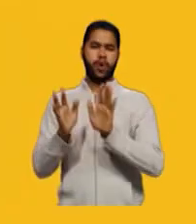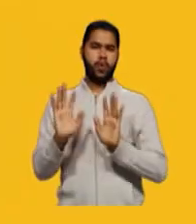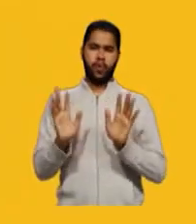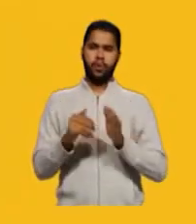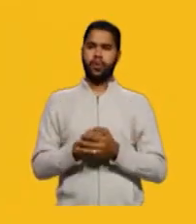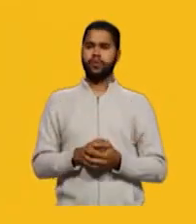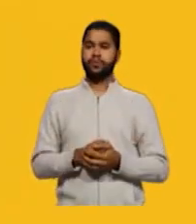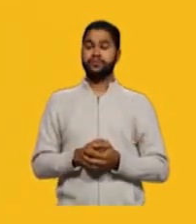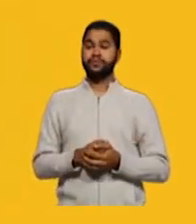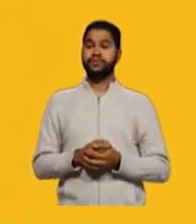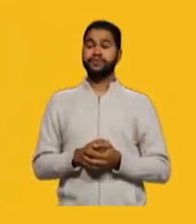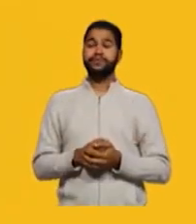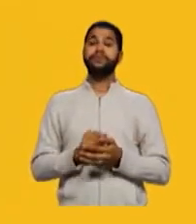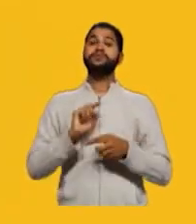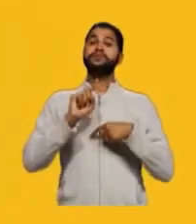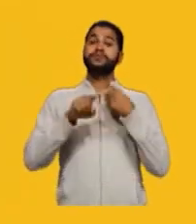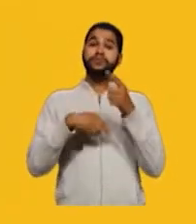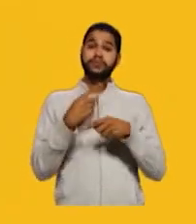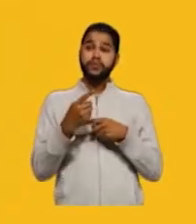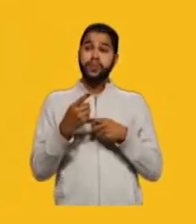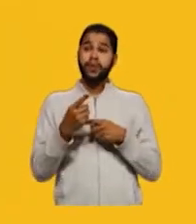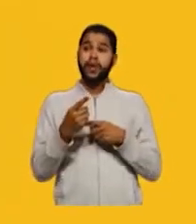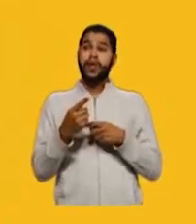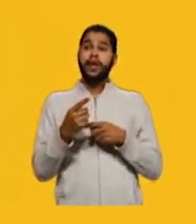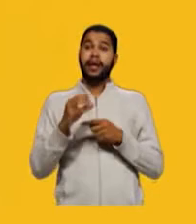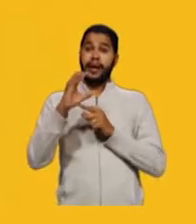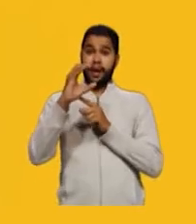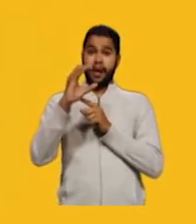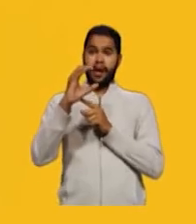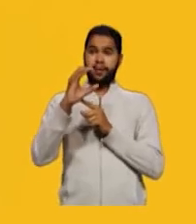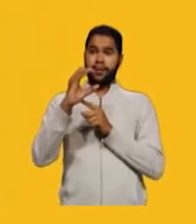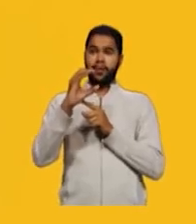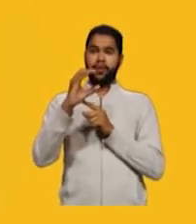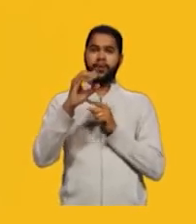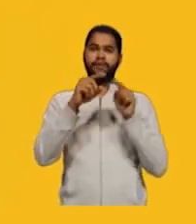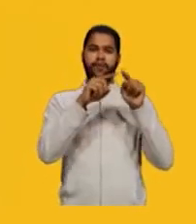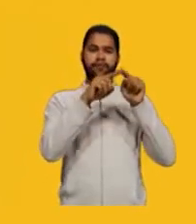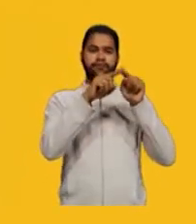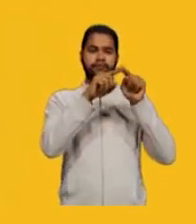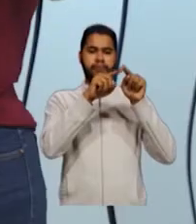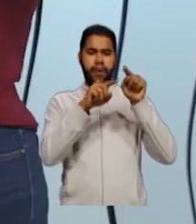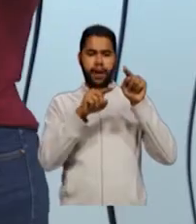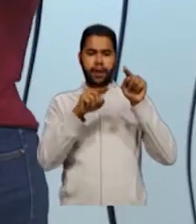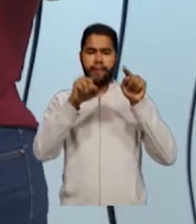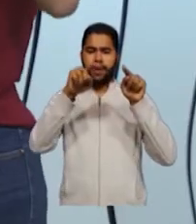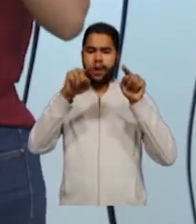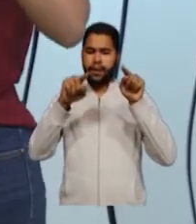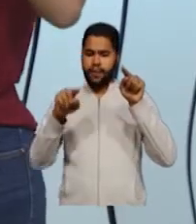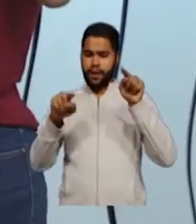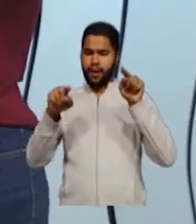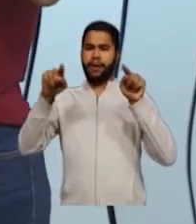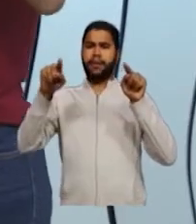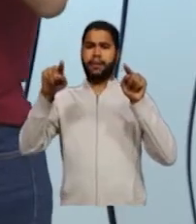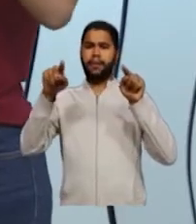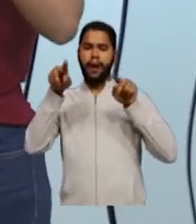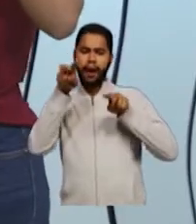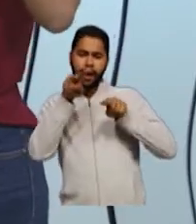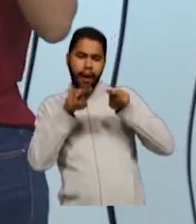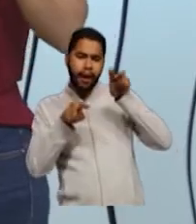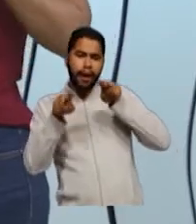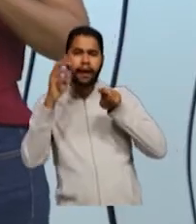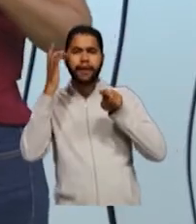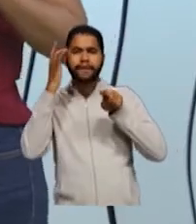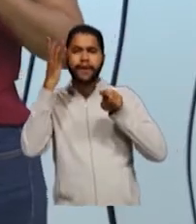ok? Depois, eu vou colocar esses carbonos em zig-zag, para facilitar a minha visualização da